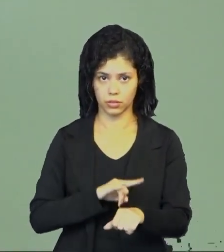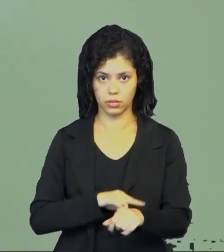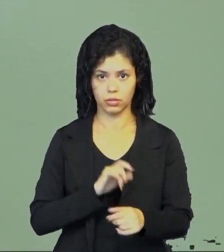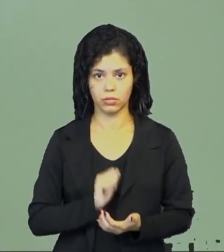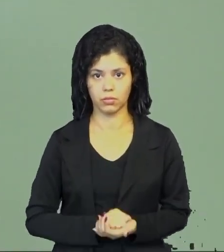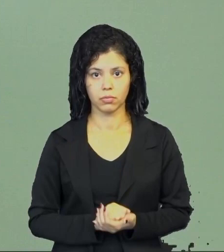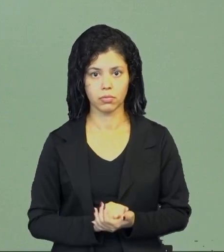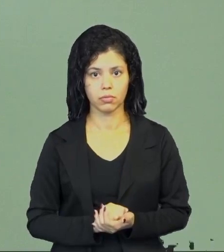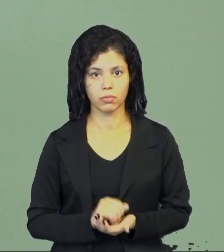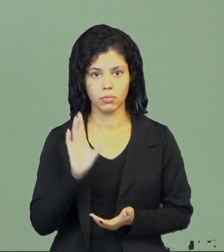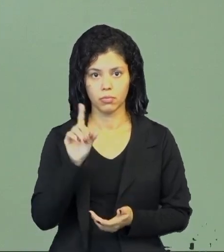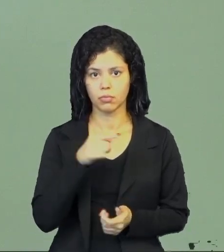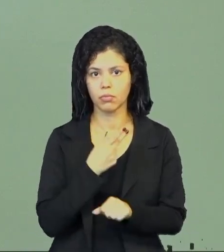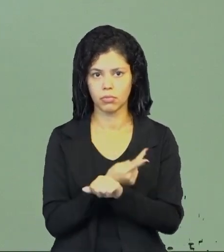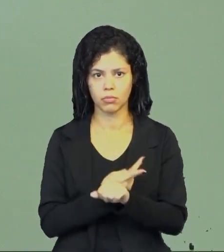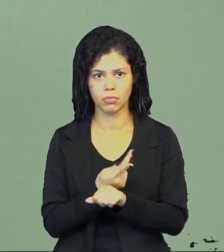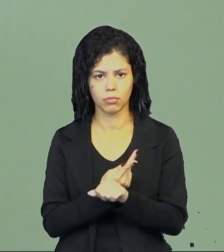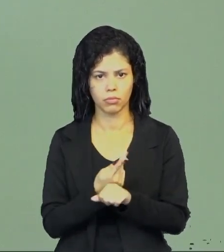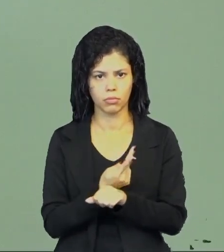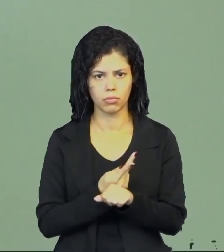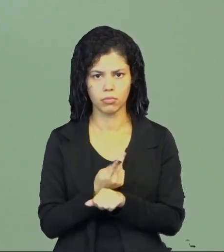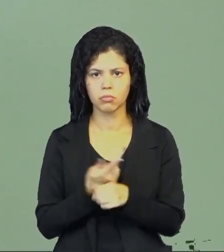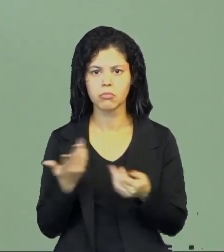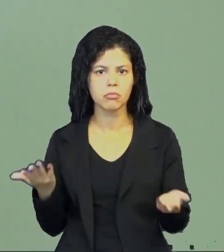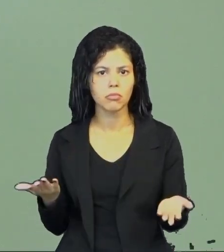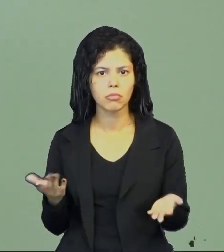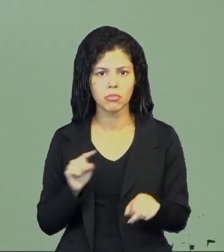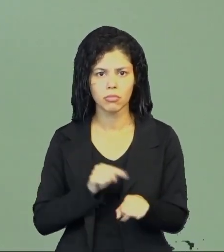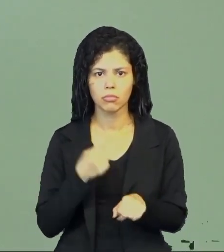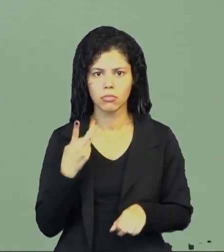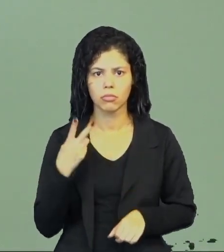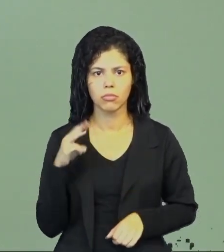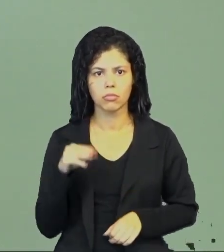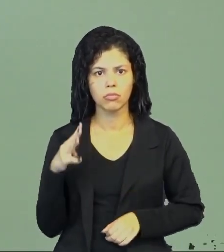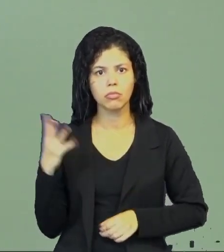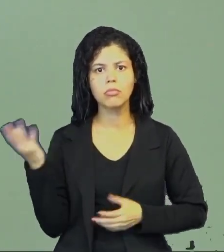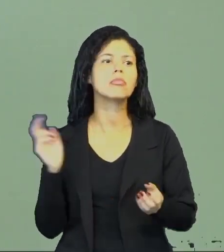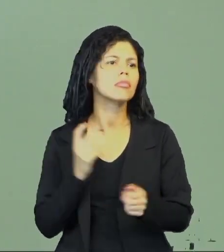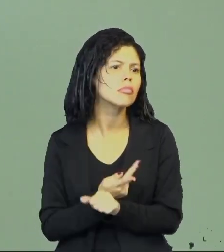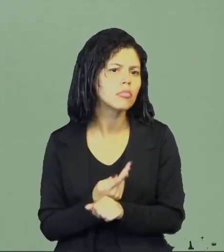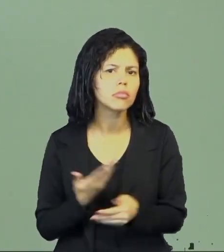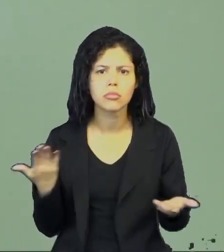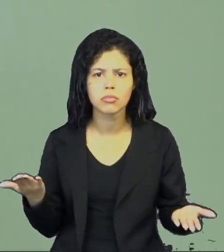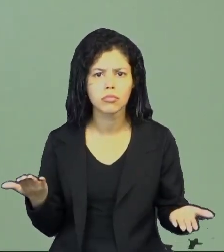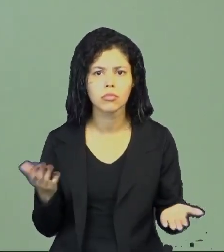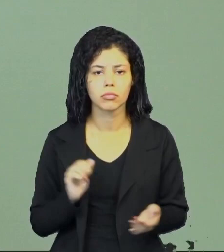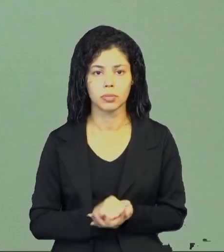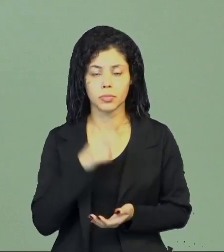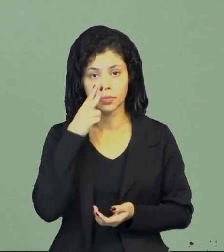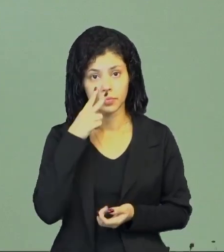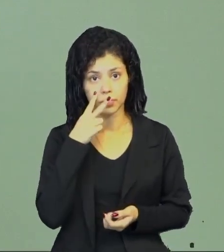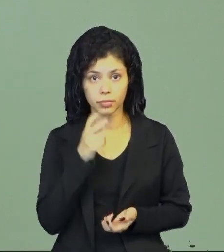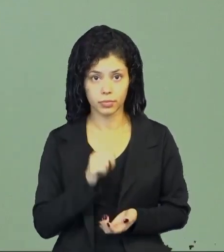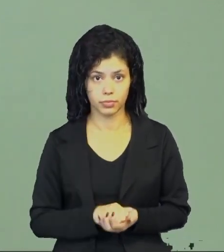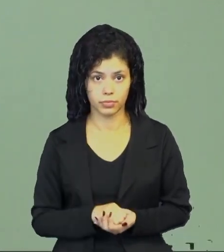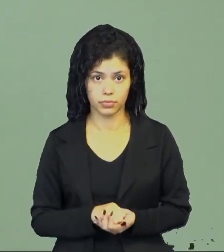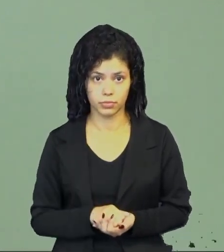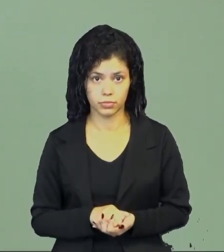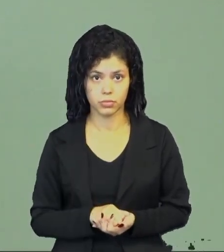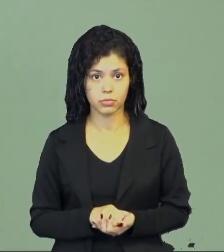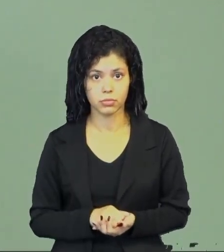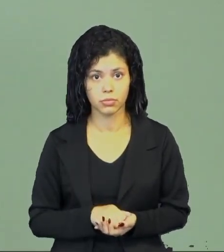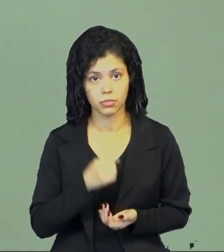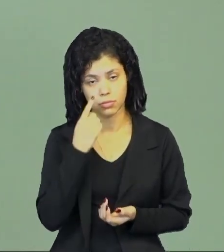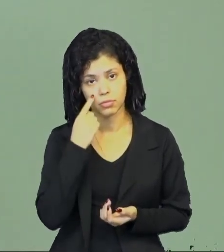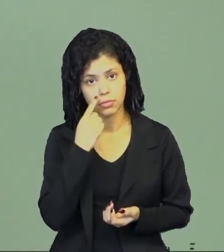sala, aí cadê o aluno? O professor olha no relógio, adê um minuto, dois, três, quatro, cinco, cadê o menino? Aí ele vai olhar assim, ele coloca a cabeça lá fora